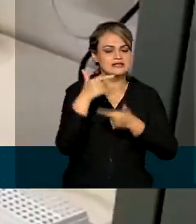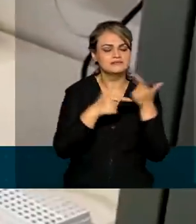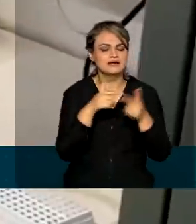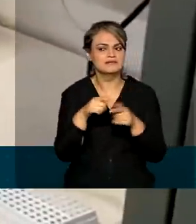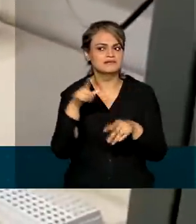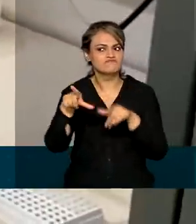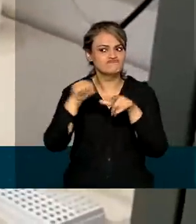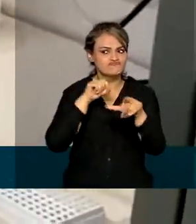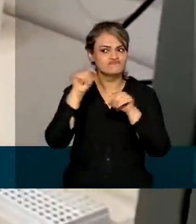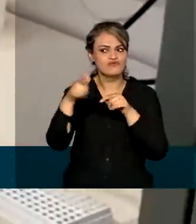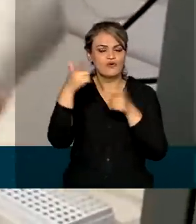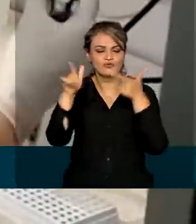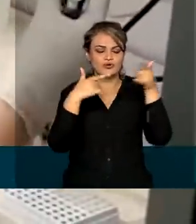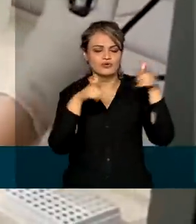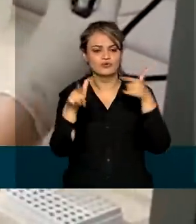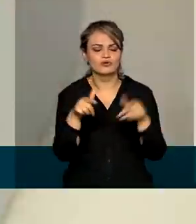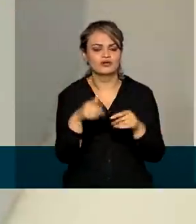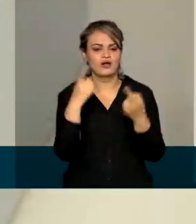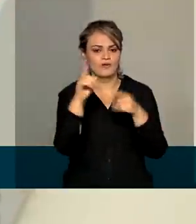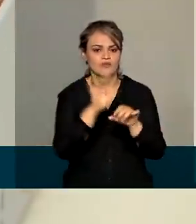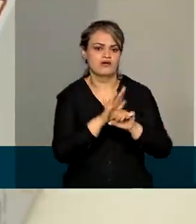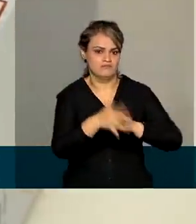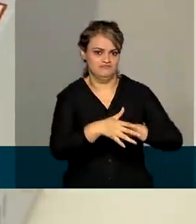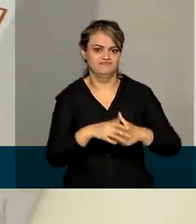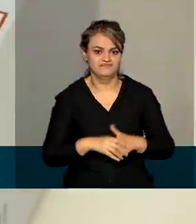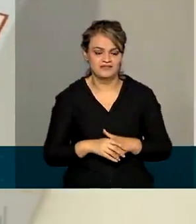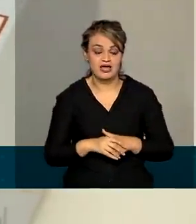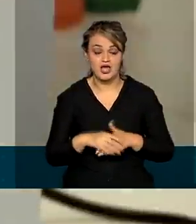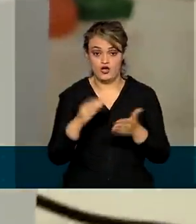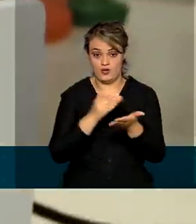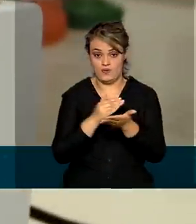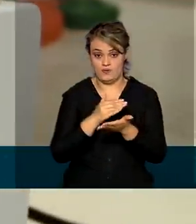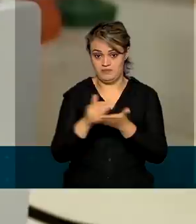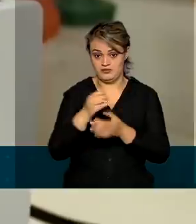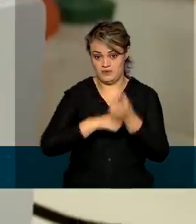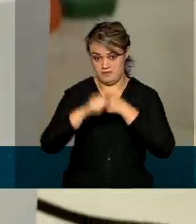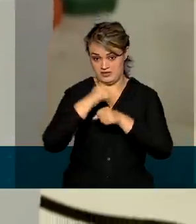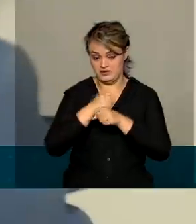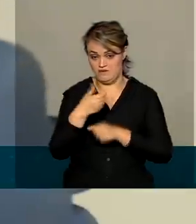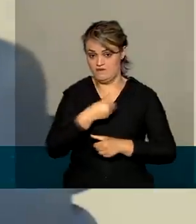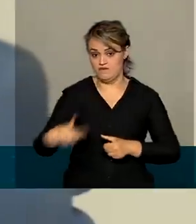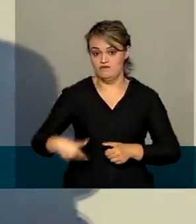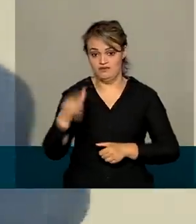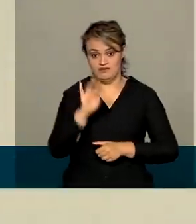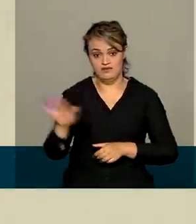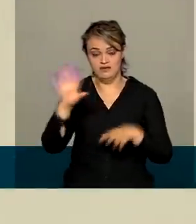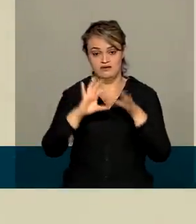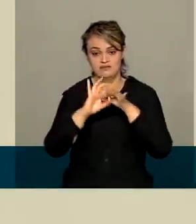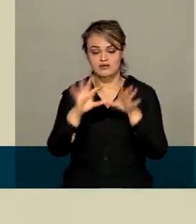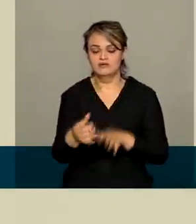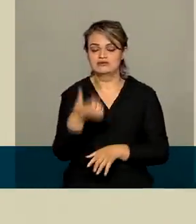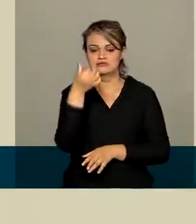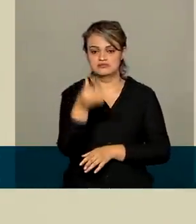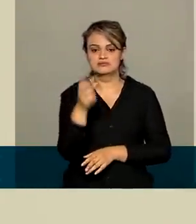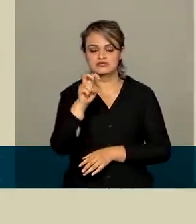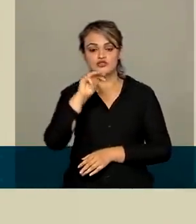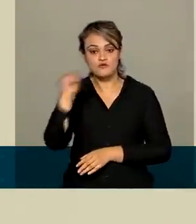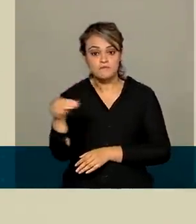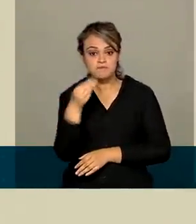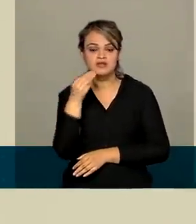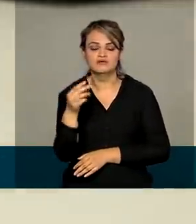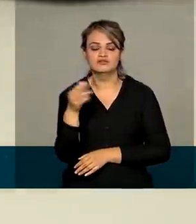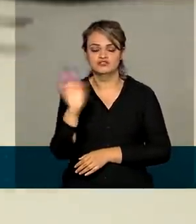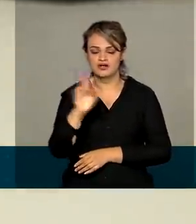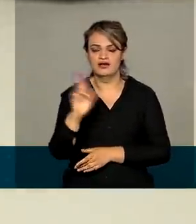alternativas em resposta à pandemia. No começo do ano passado, o governo federal liberou 65 milhões de reais